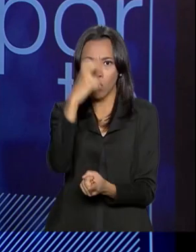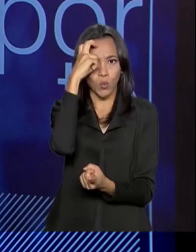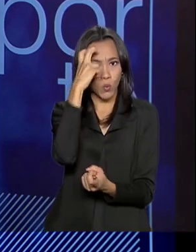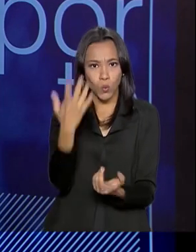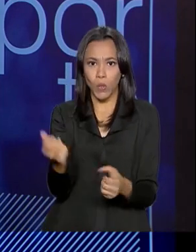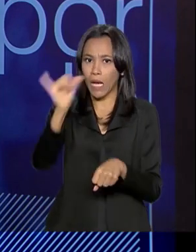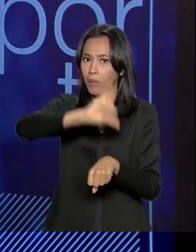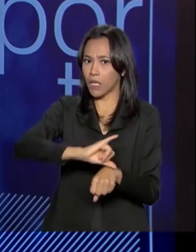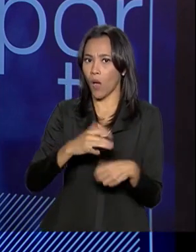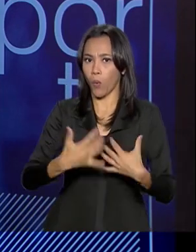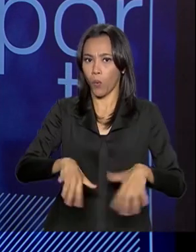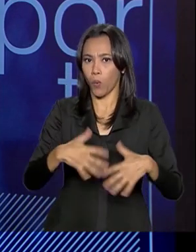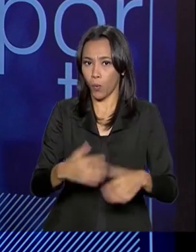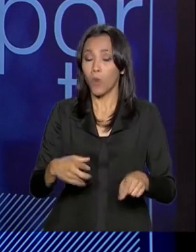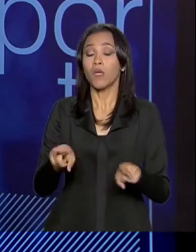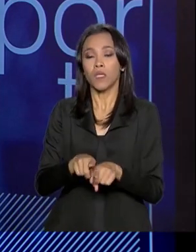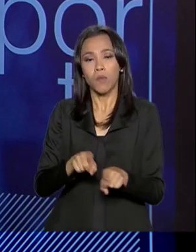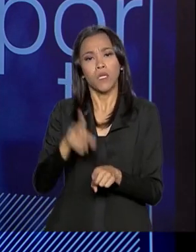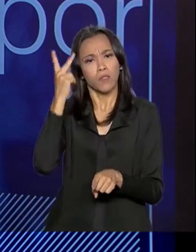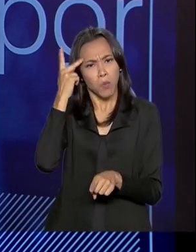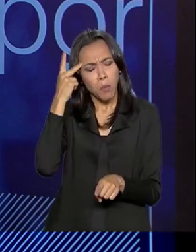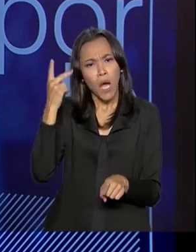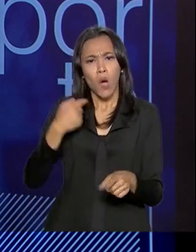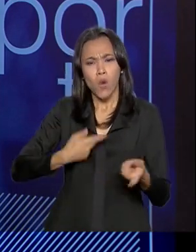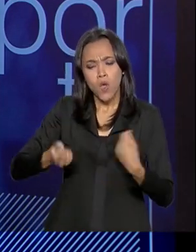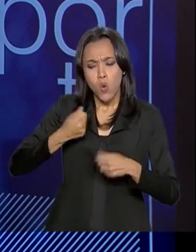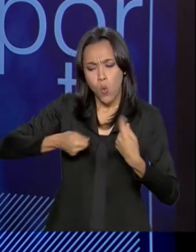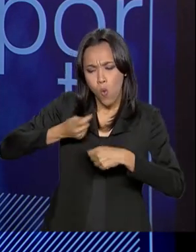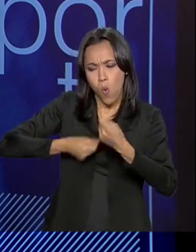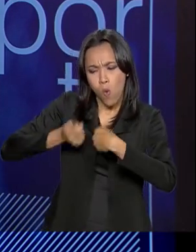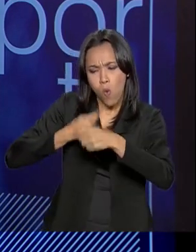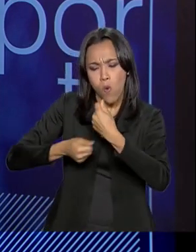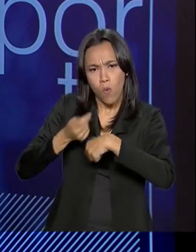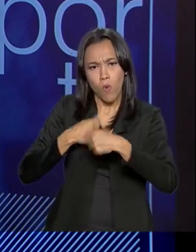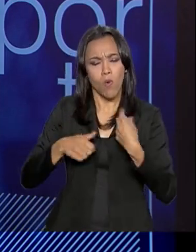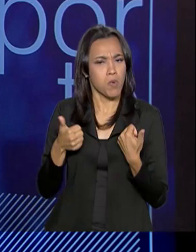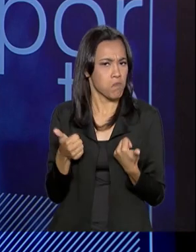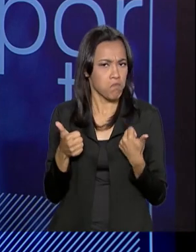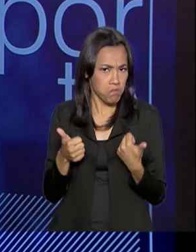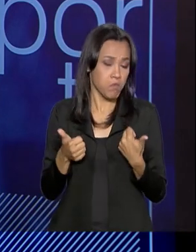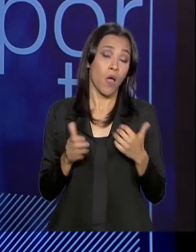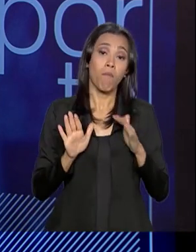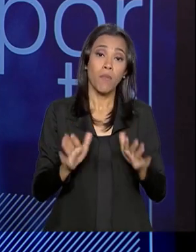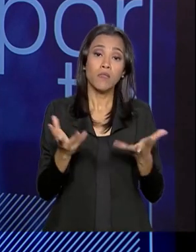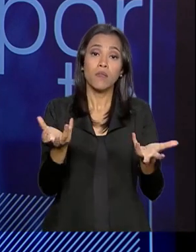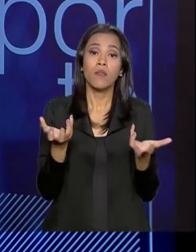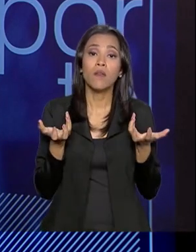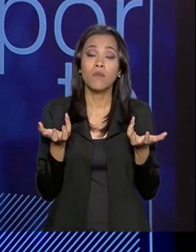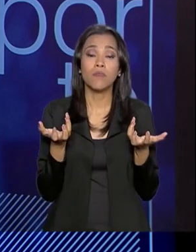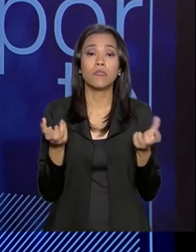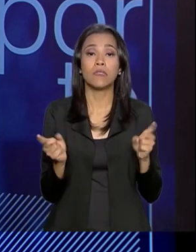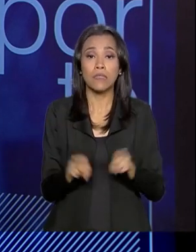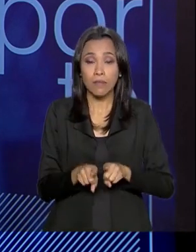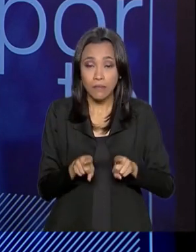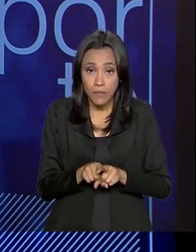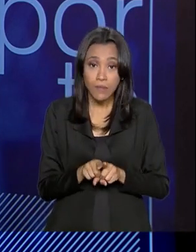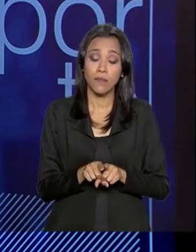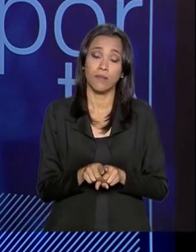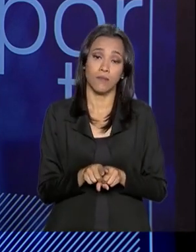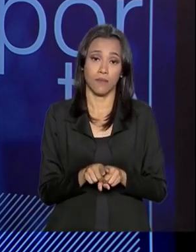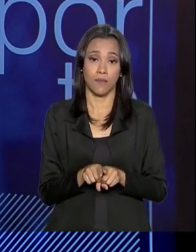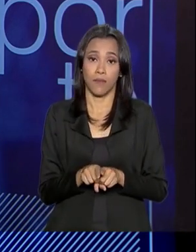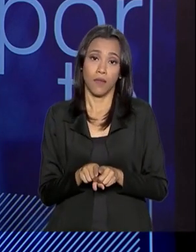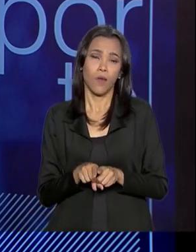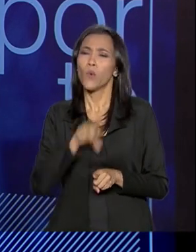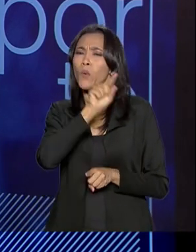tem uma atividade cultural muito grande, intensa. Mas nós queremos que essa, o